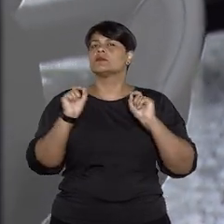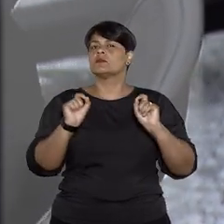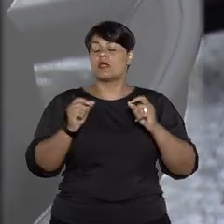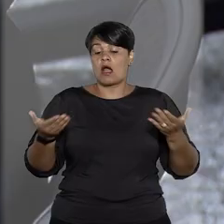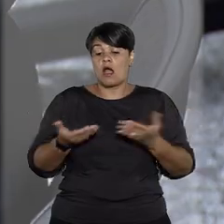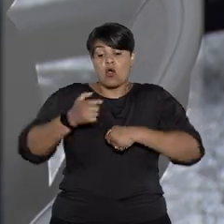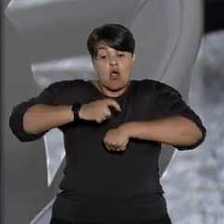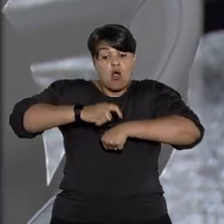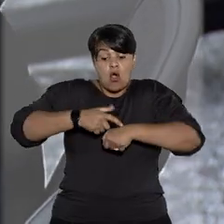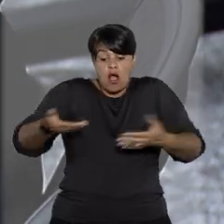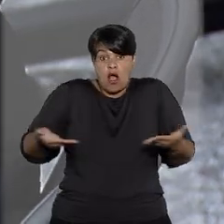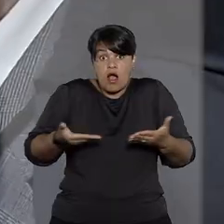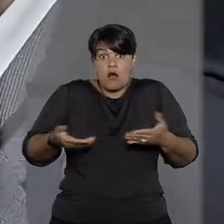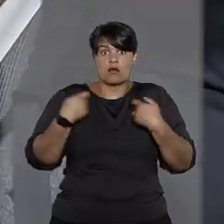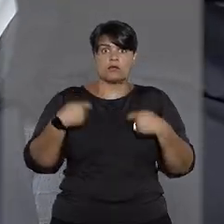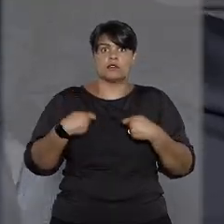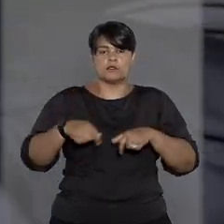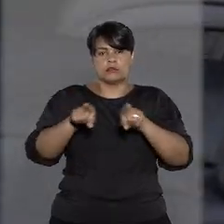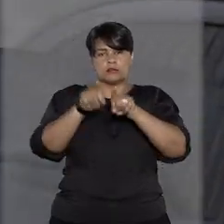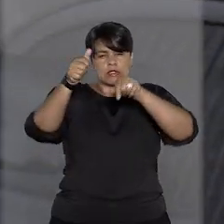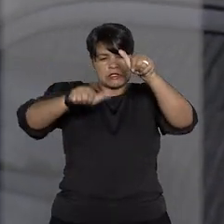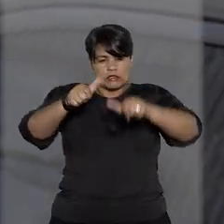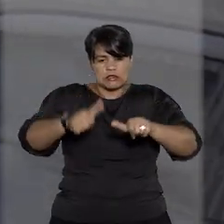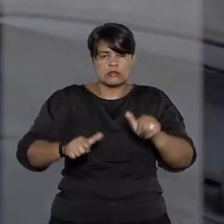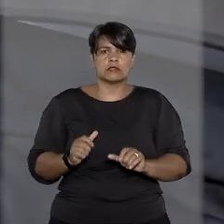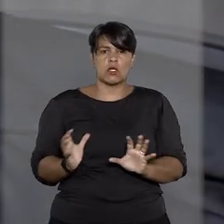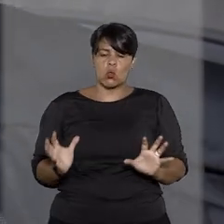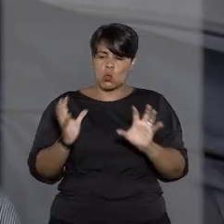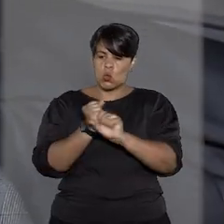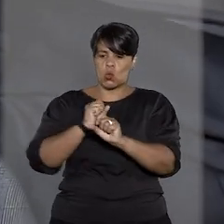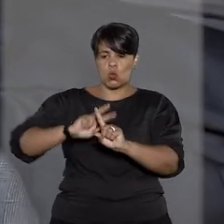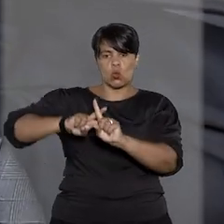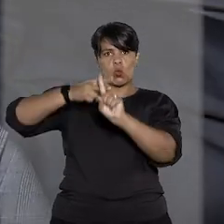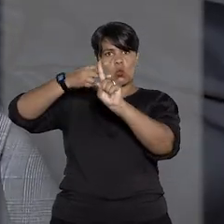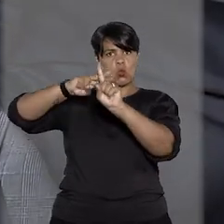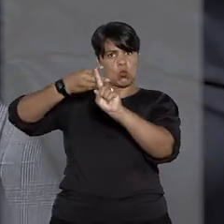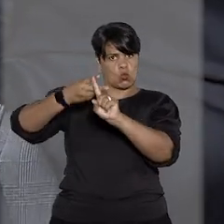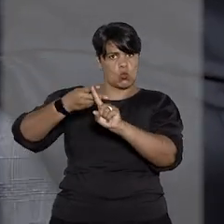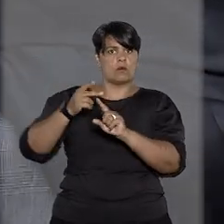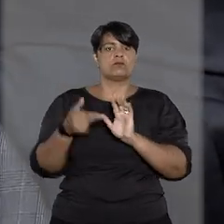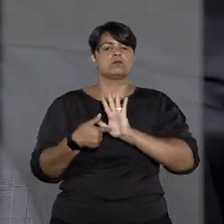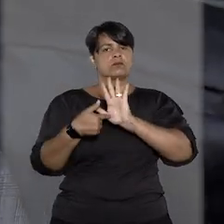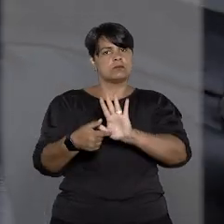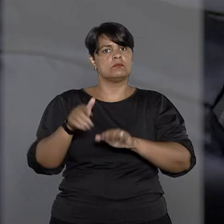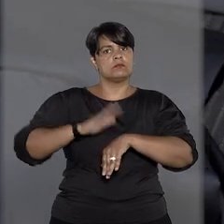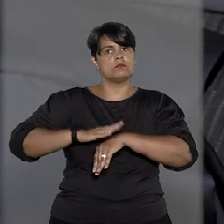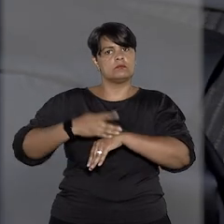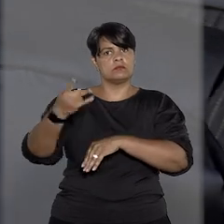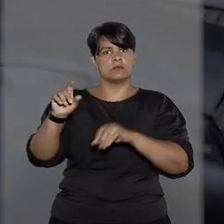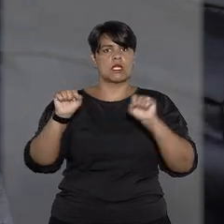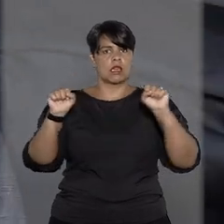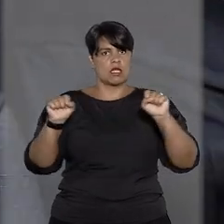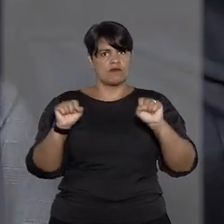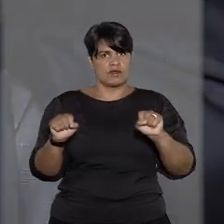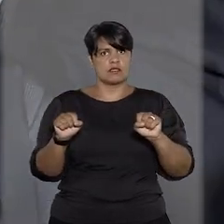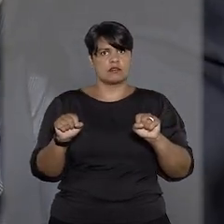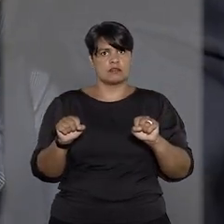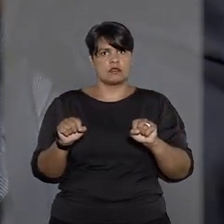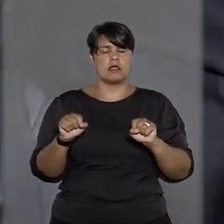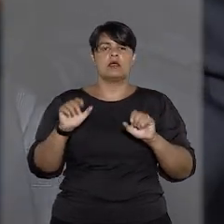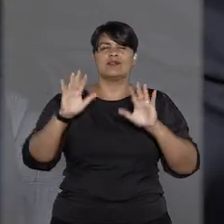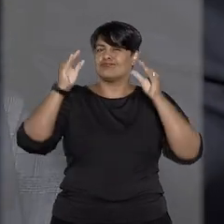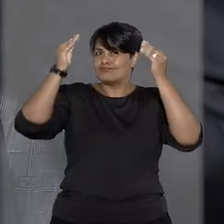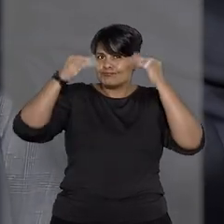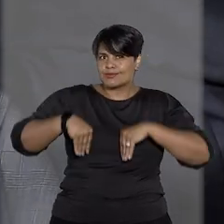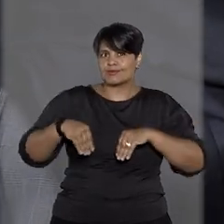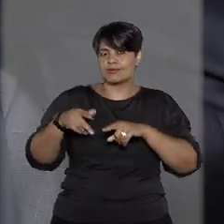imediato processamento e o exame do pedido de cúmputo da pena em dobro apresentado pela defesa, desconsiderando